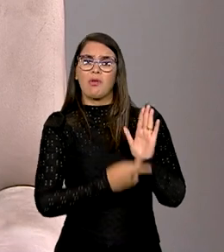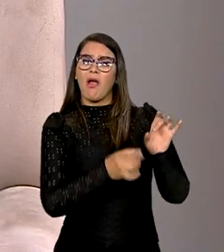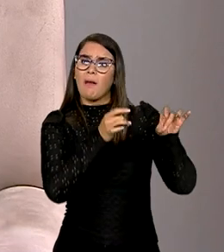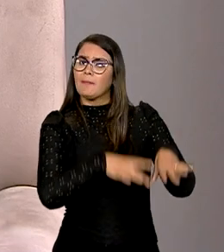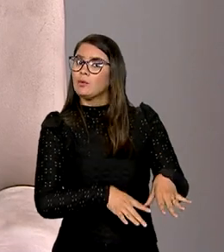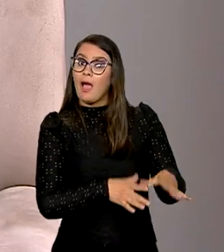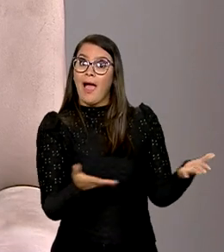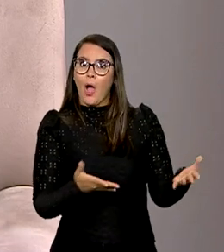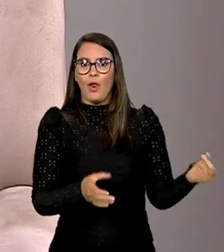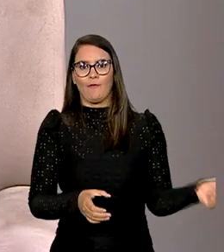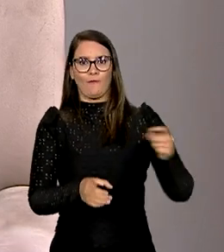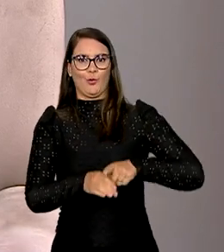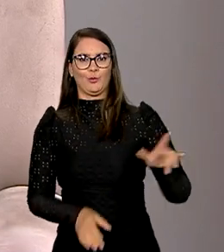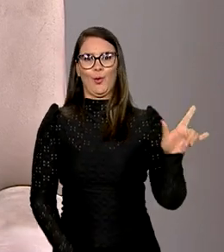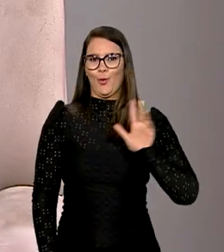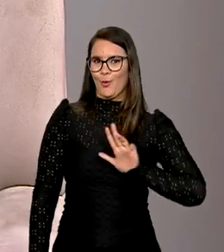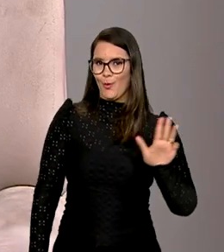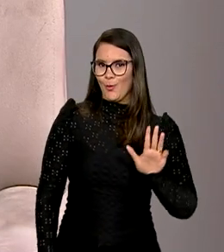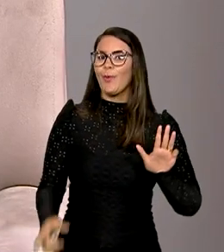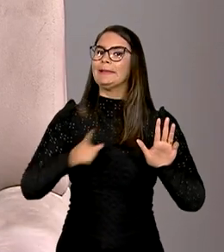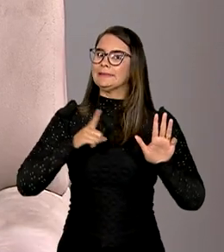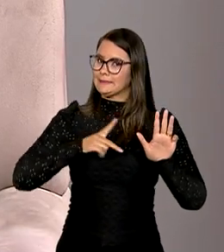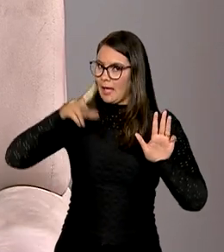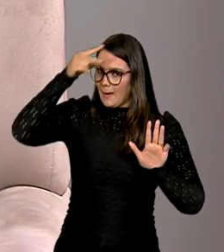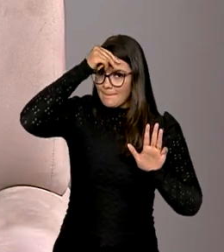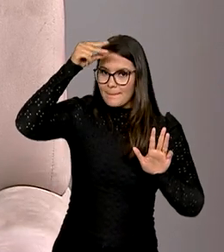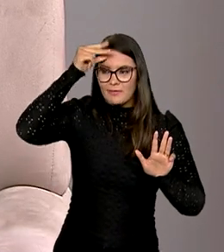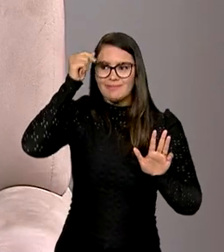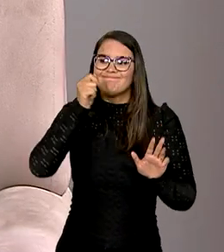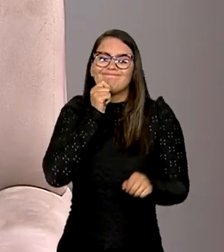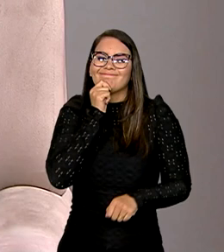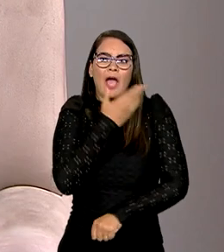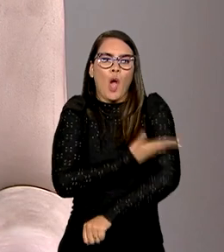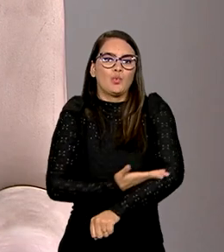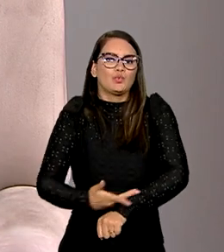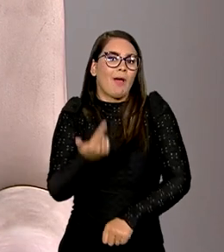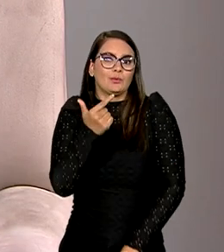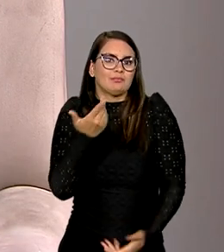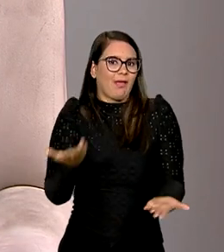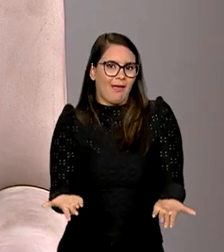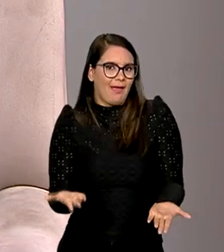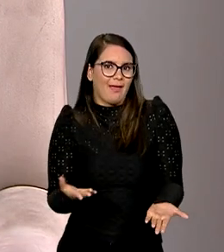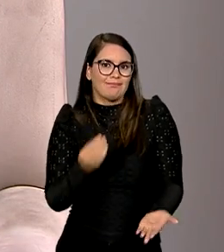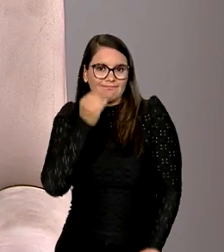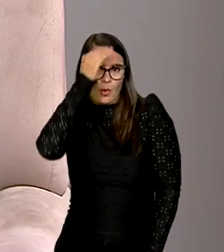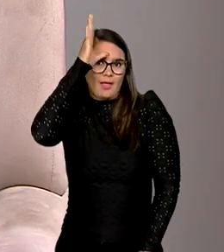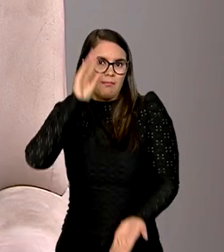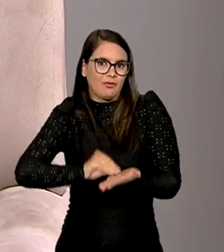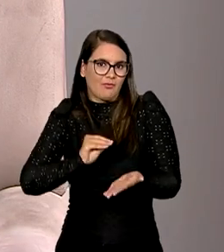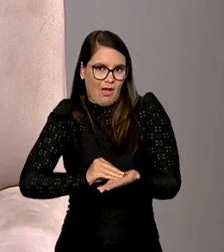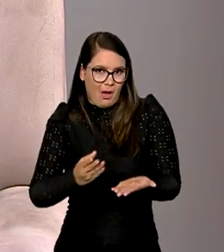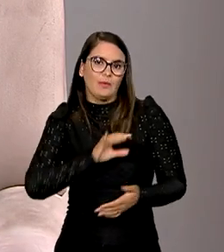agora voltaram com o governo Lula. Há prefeitos e prefeitas que não estão familiarizados com eles ou até não têm o conhecimento. Então, é uma